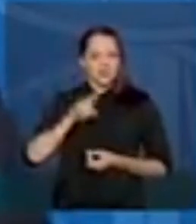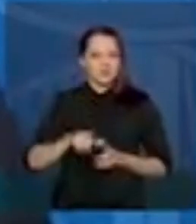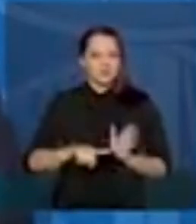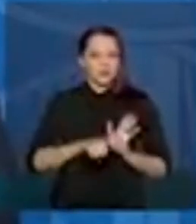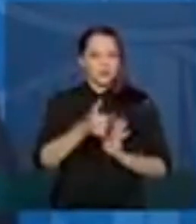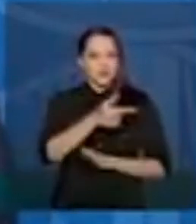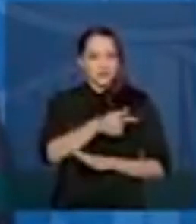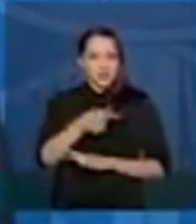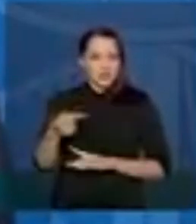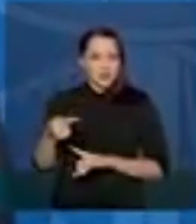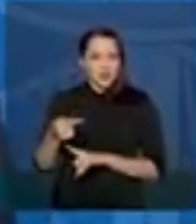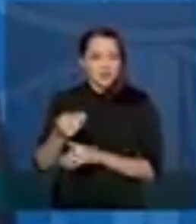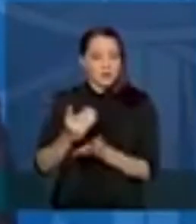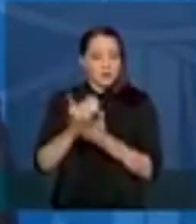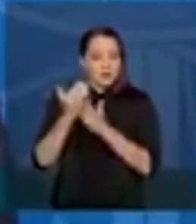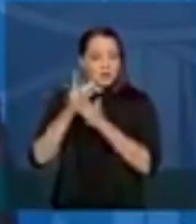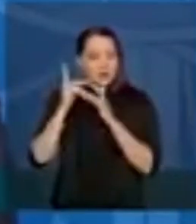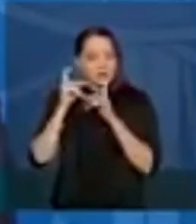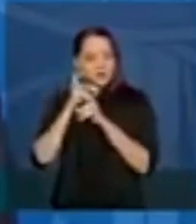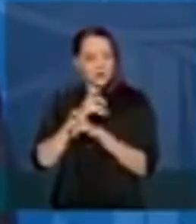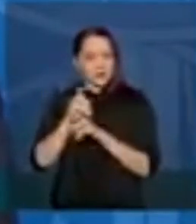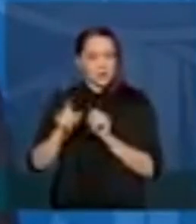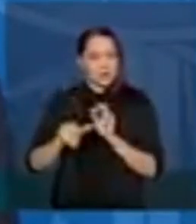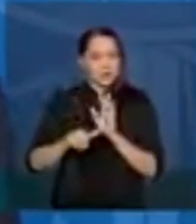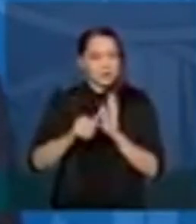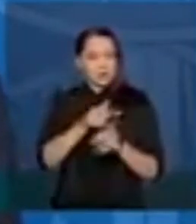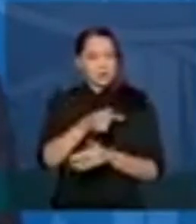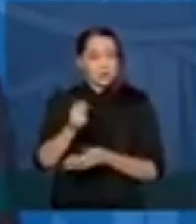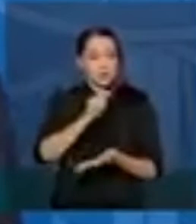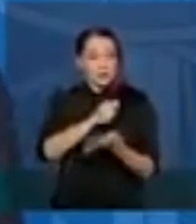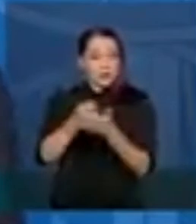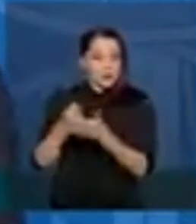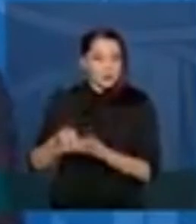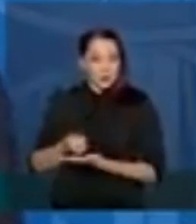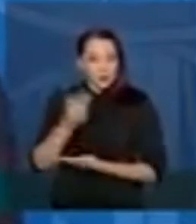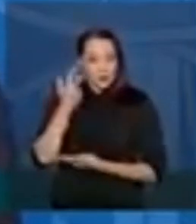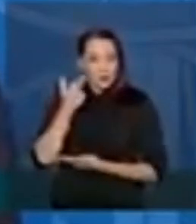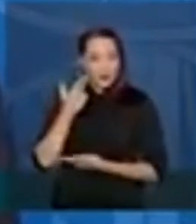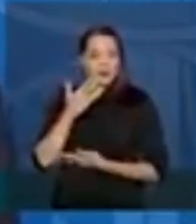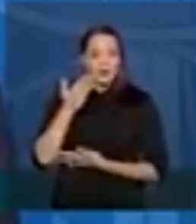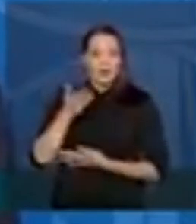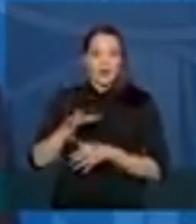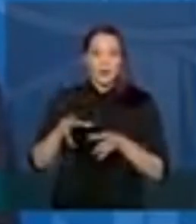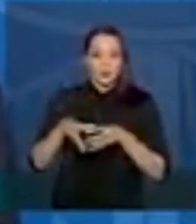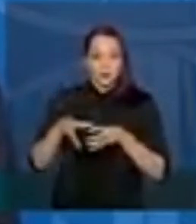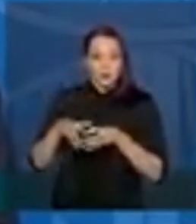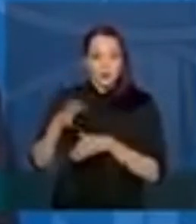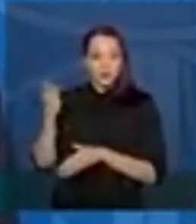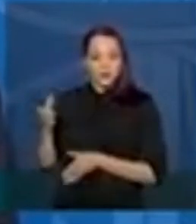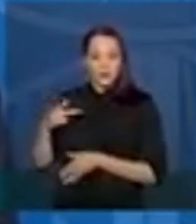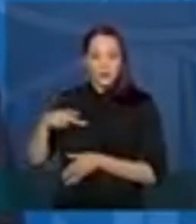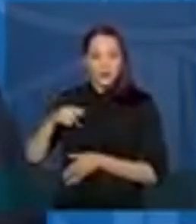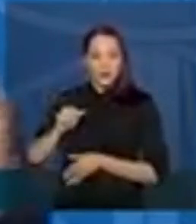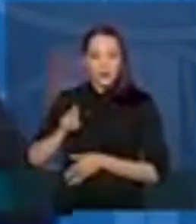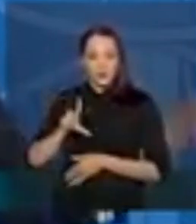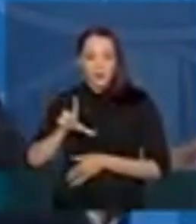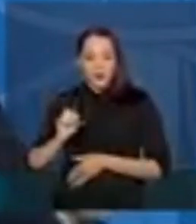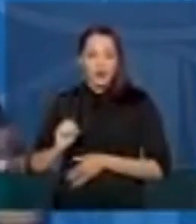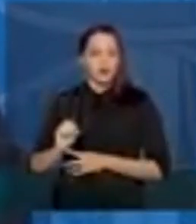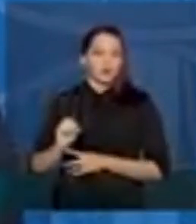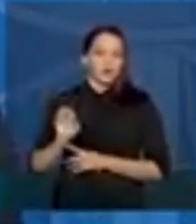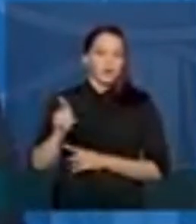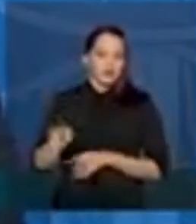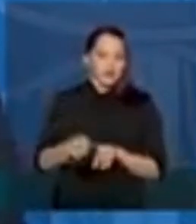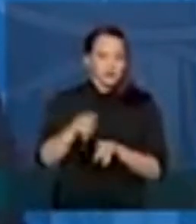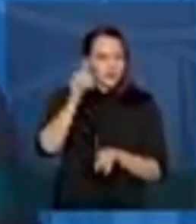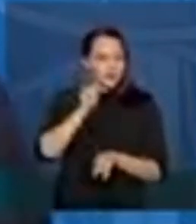semana é uma semana mais complexa, que é a semana de pagamento. Então, sempre a equipe do Paulo, que é o vice-presidente da área de varejo, a